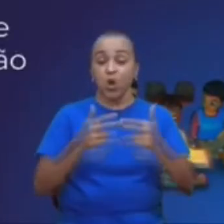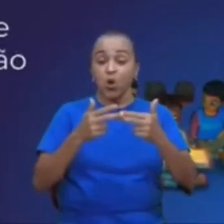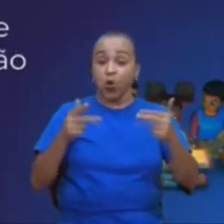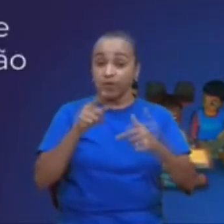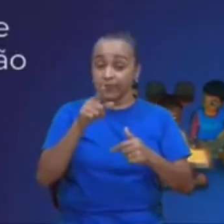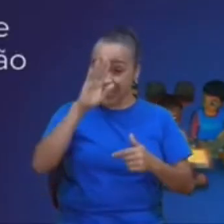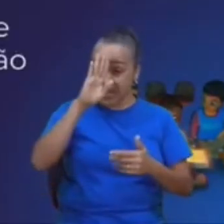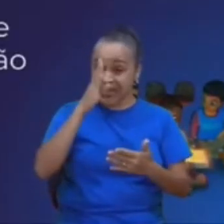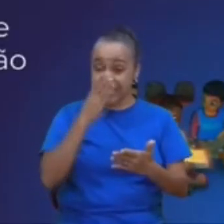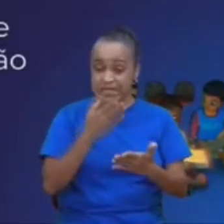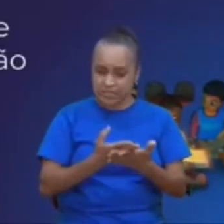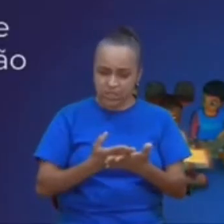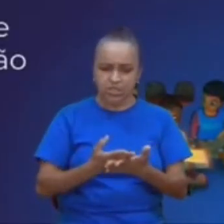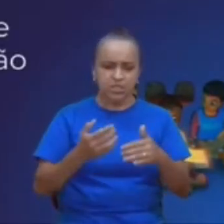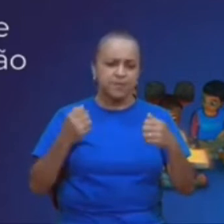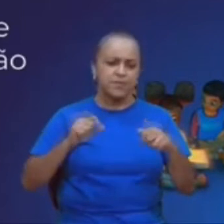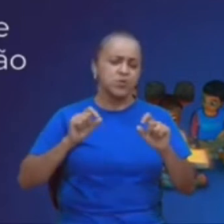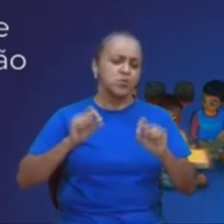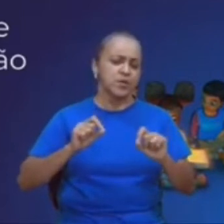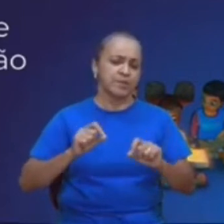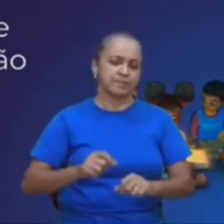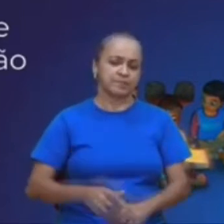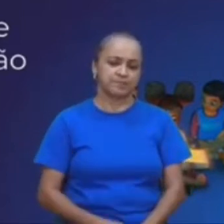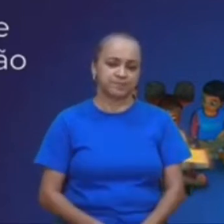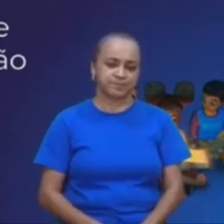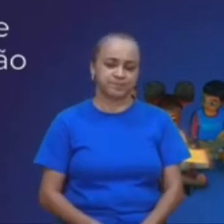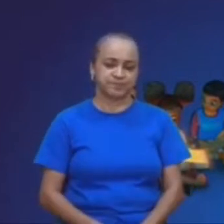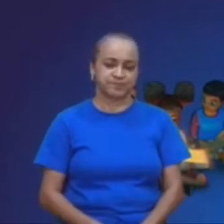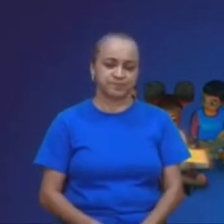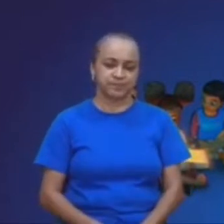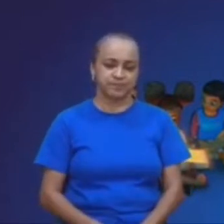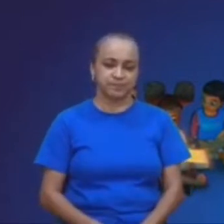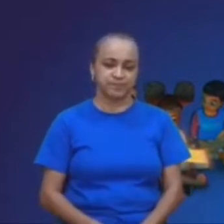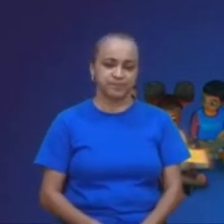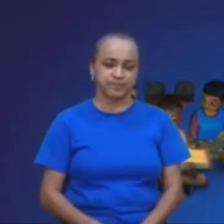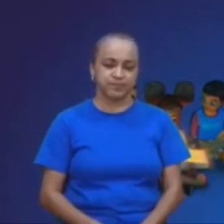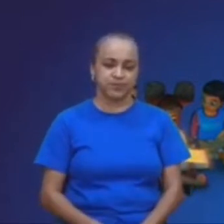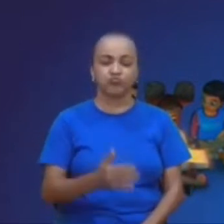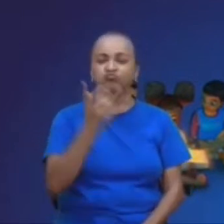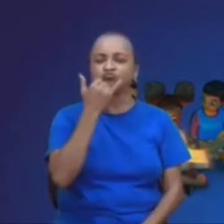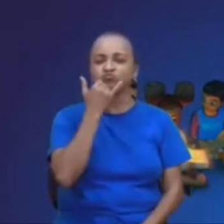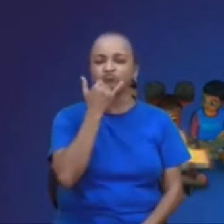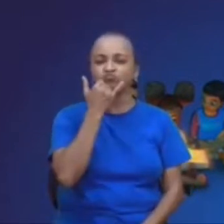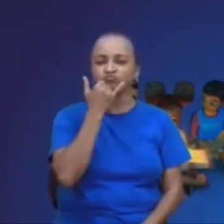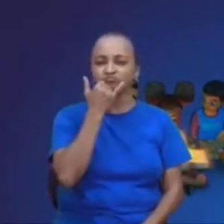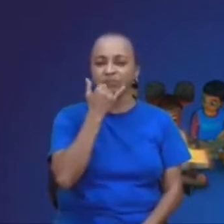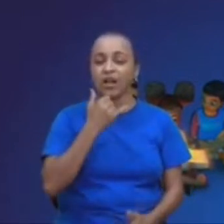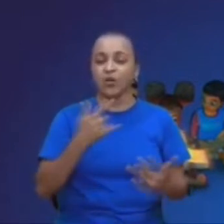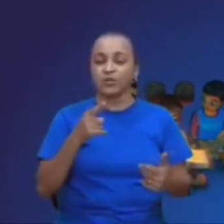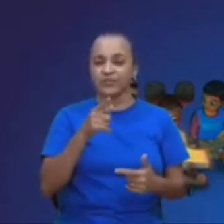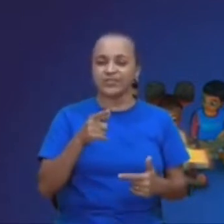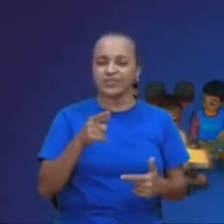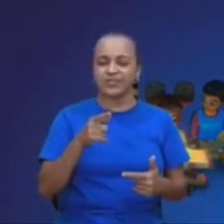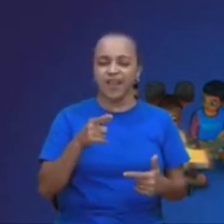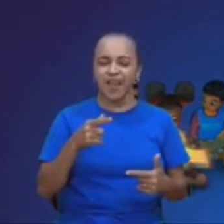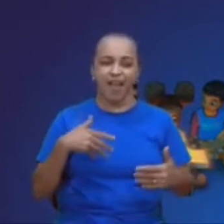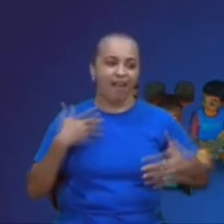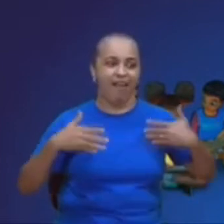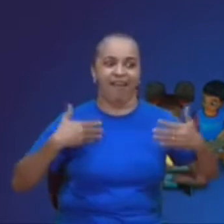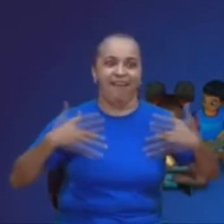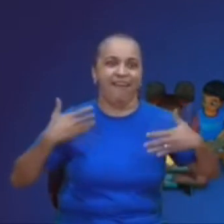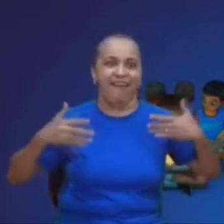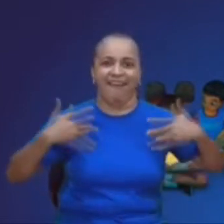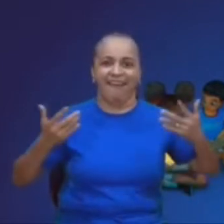acredita, desculpa, as coisas que você se diverte, eu passei, é, obrigado, as coisas que você se diverte, sabe,